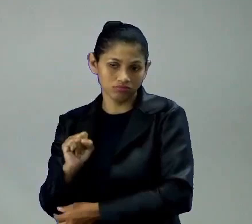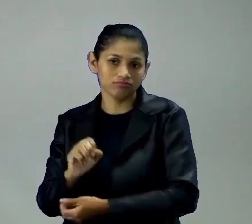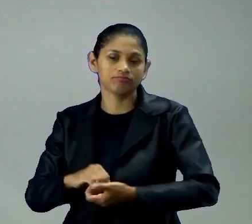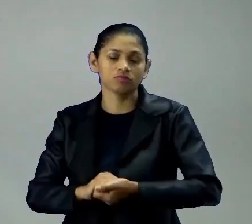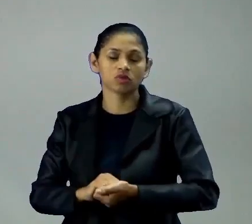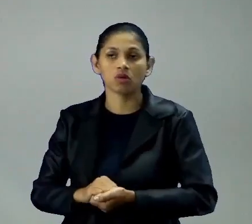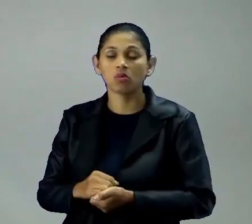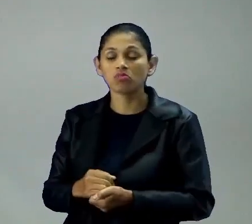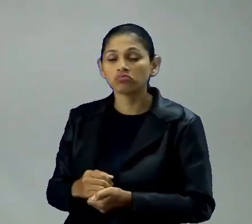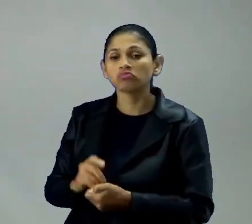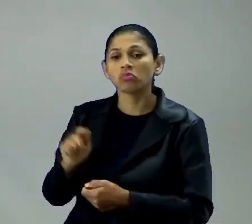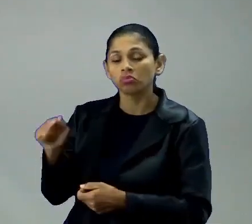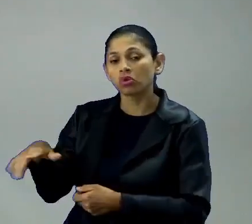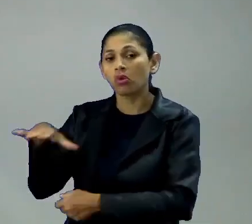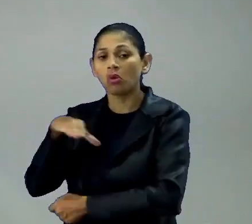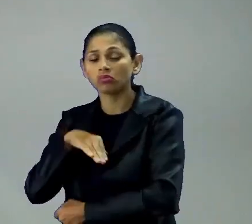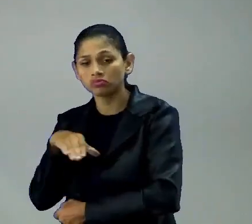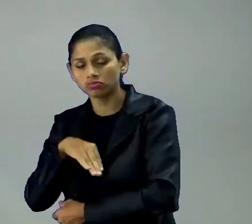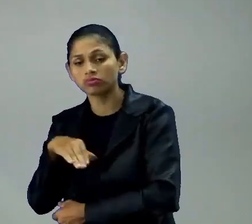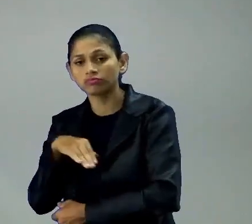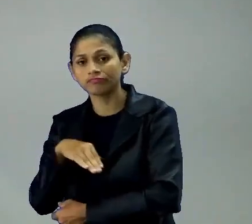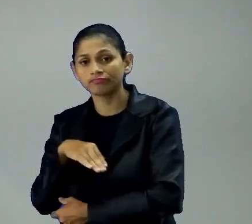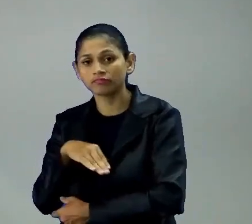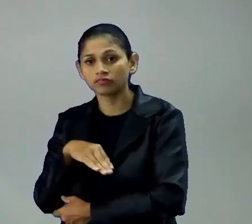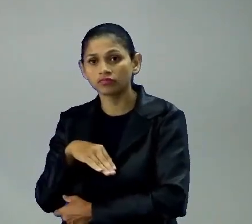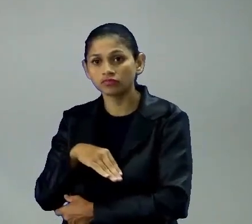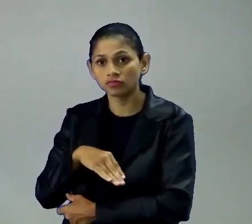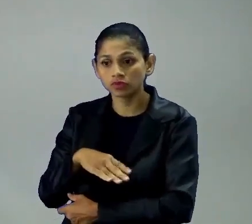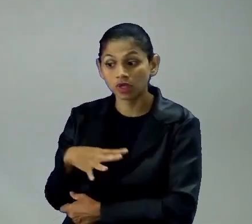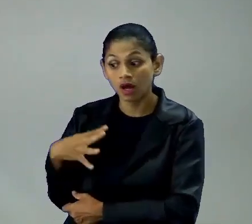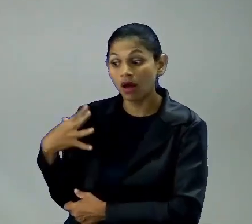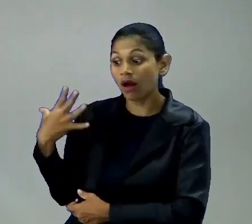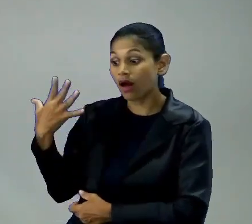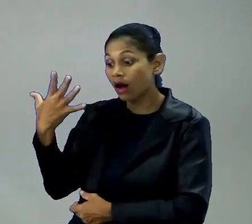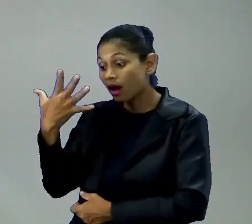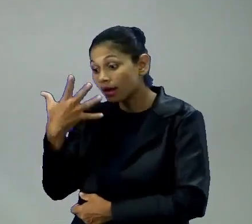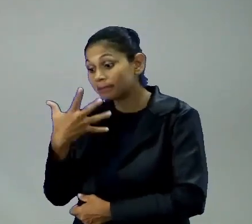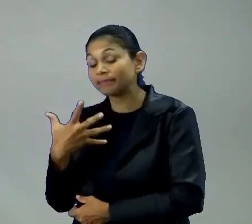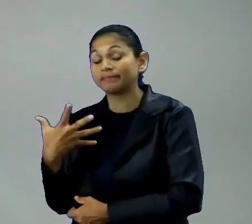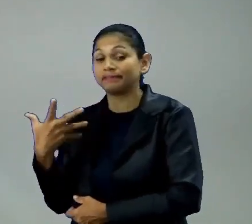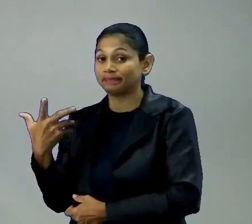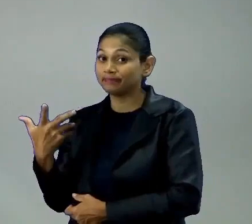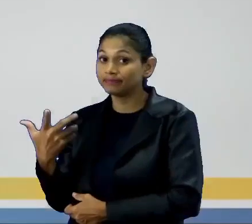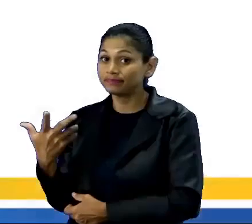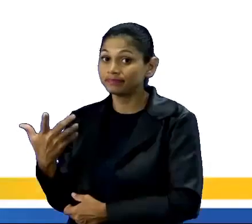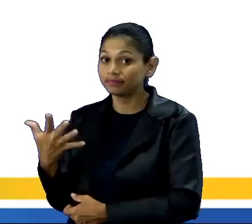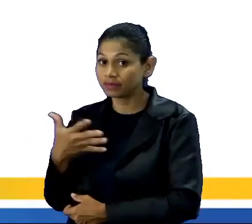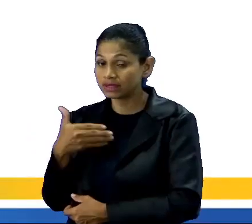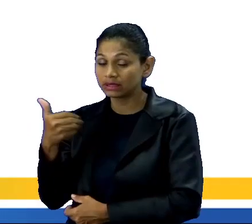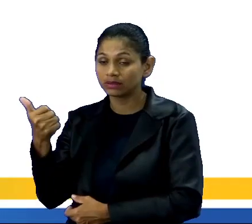atrativa, principalmente aí pela oferta, né, de emprego, pela oferta de trabalho.